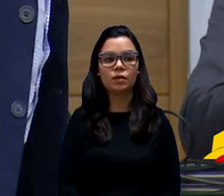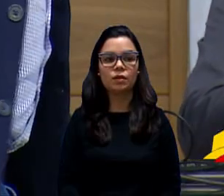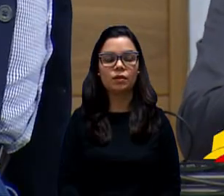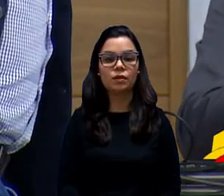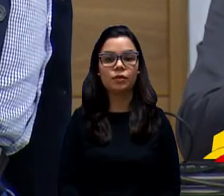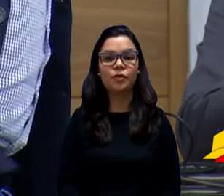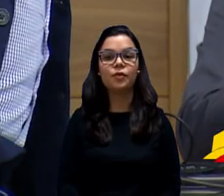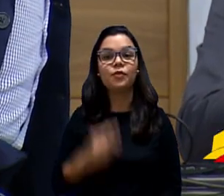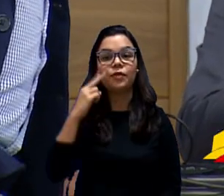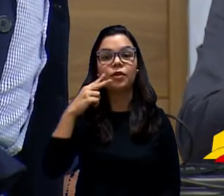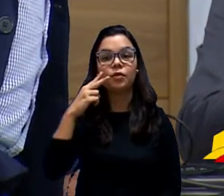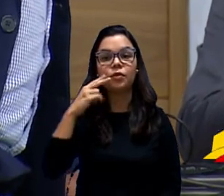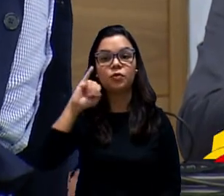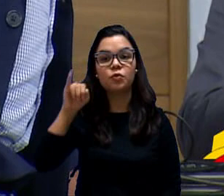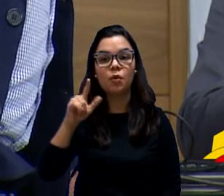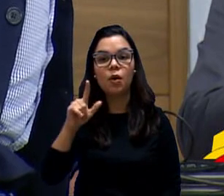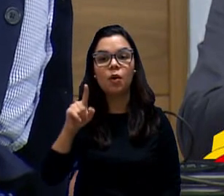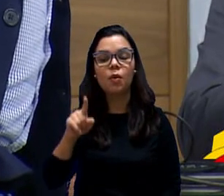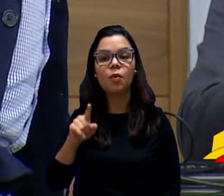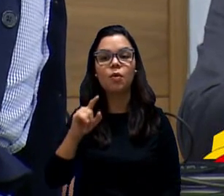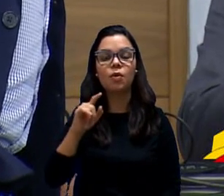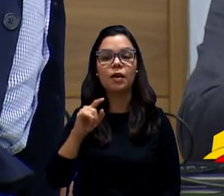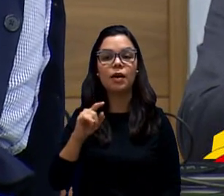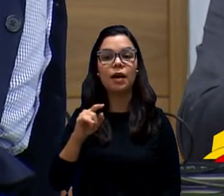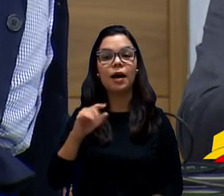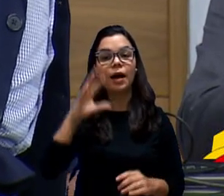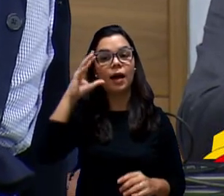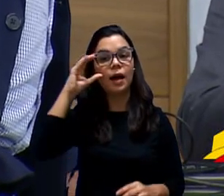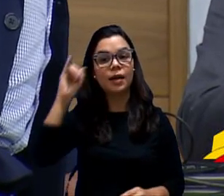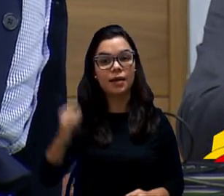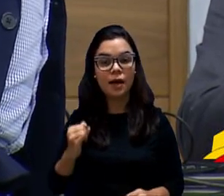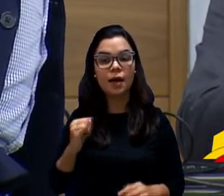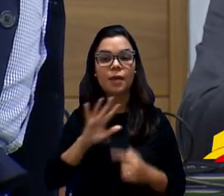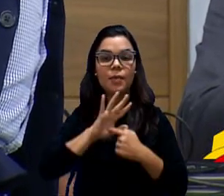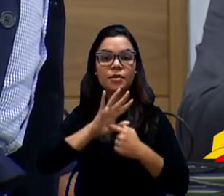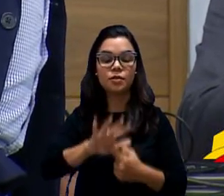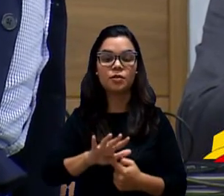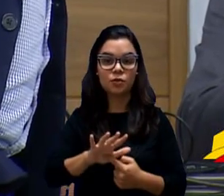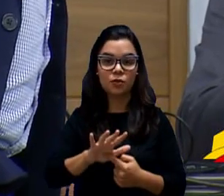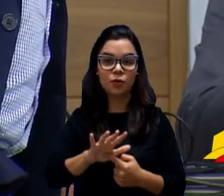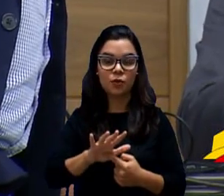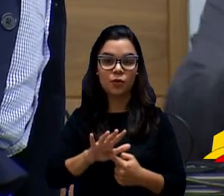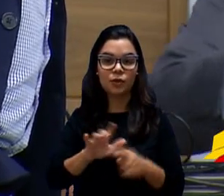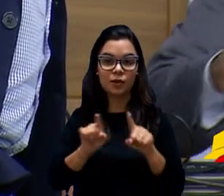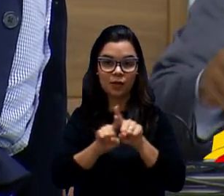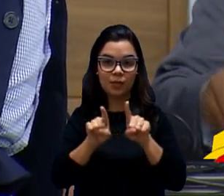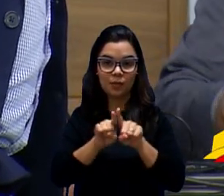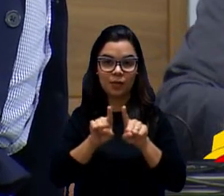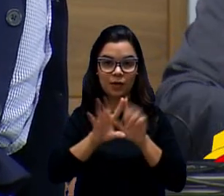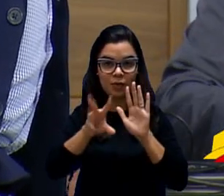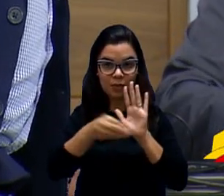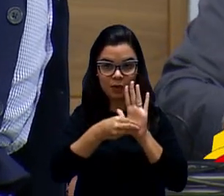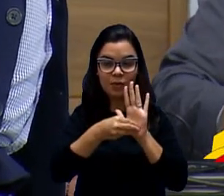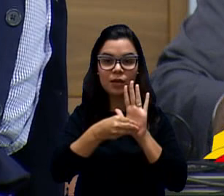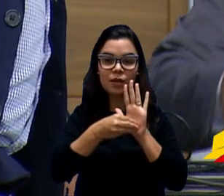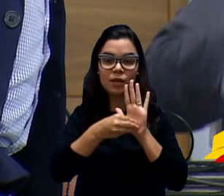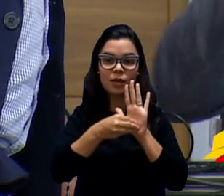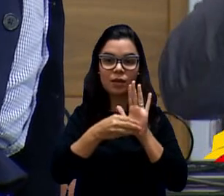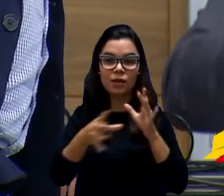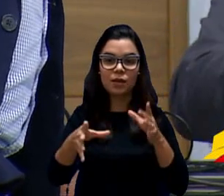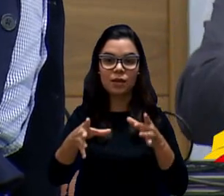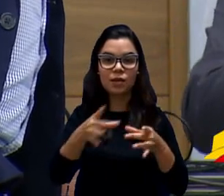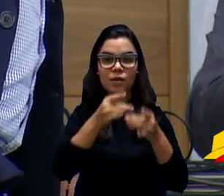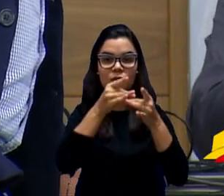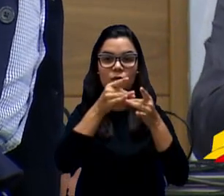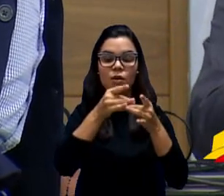O vereador João. Vereador João. A Yara apresentou uma emenda, incluindo também, nesse projeto dos redondos,